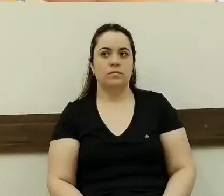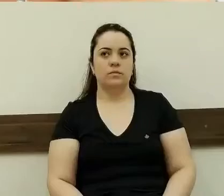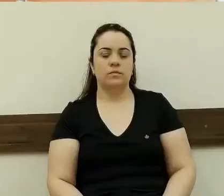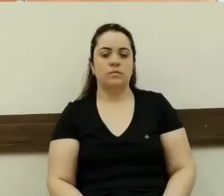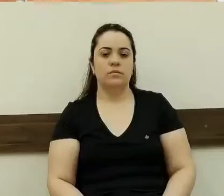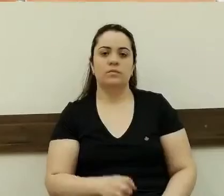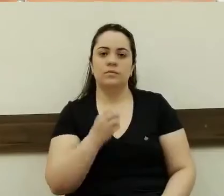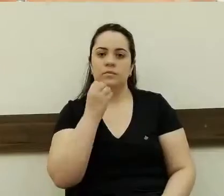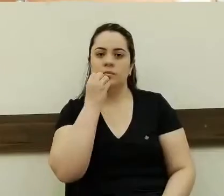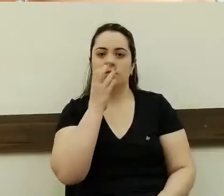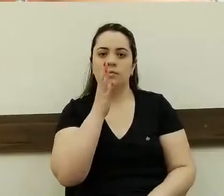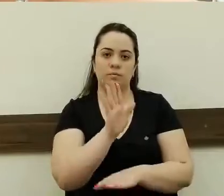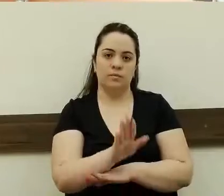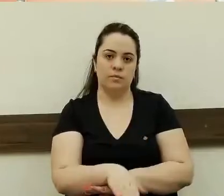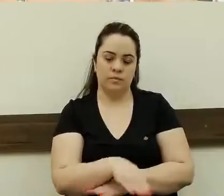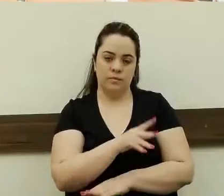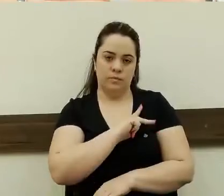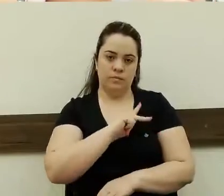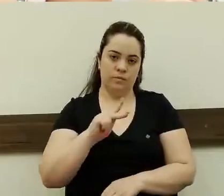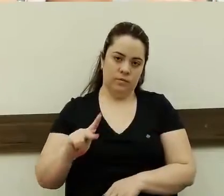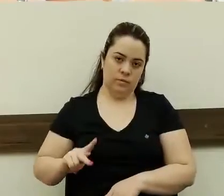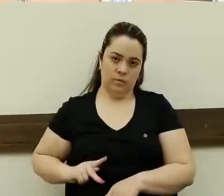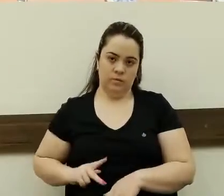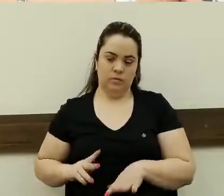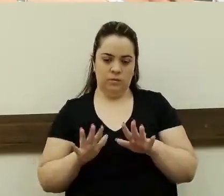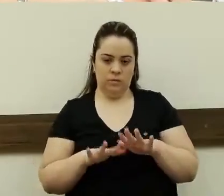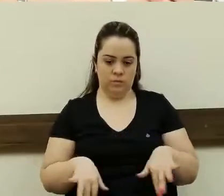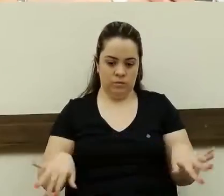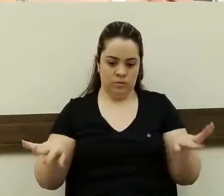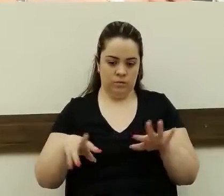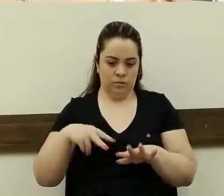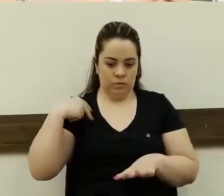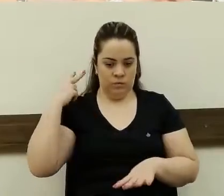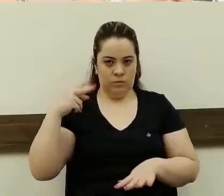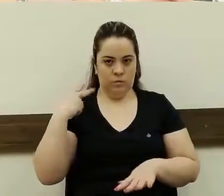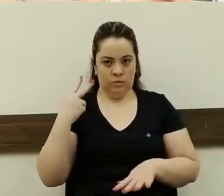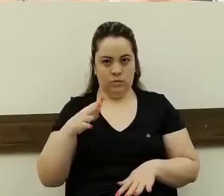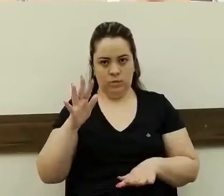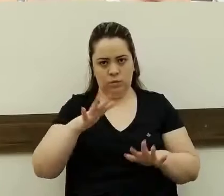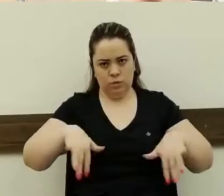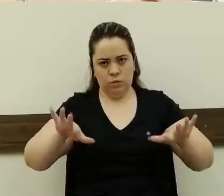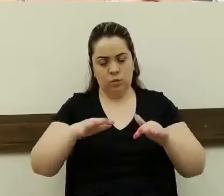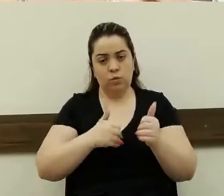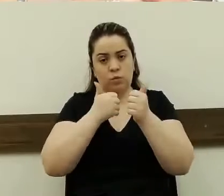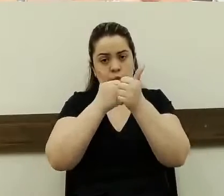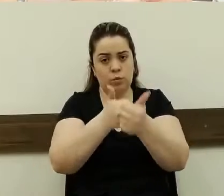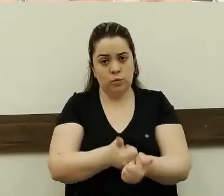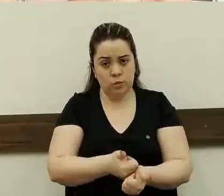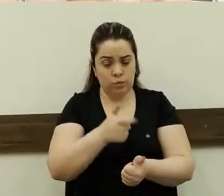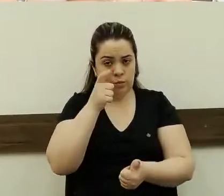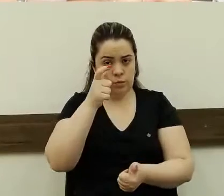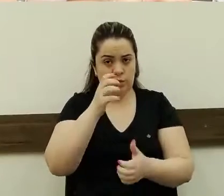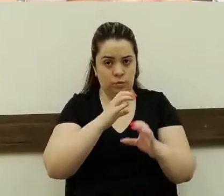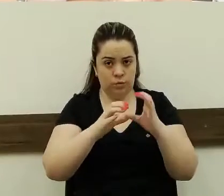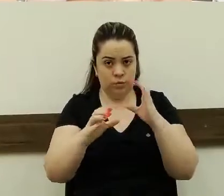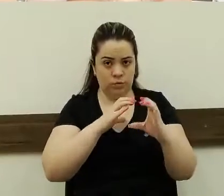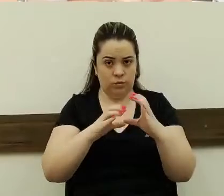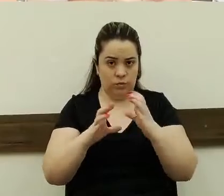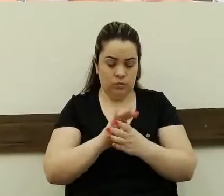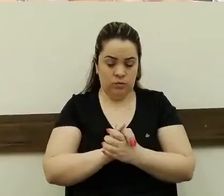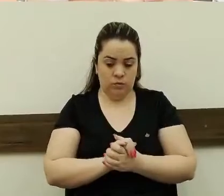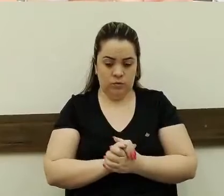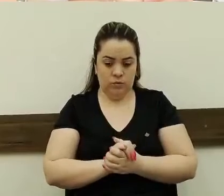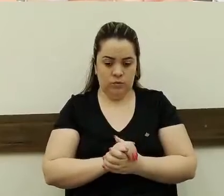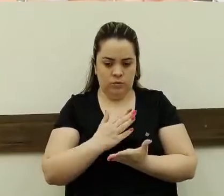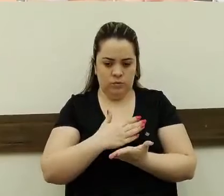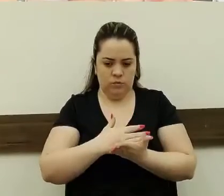Boa tarde, senhor presidente, nobres pares, funcionários da casa, público que nos acompanha pelos meios de comunicação. Começo a minha fala aqui